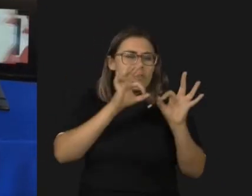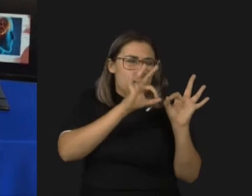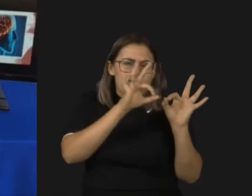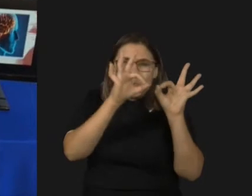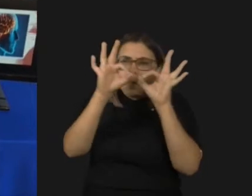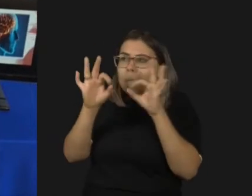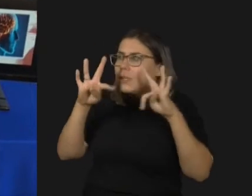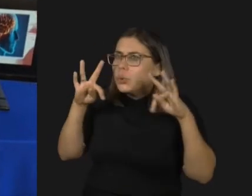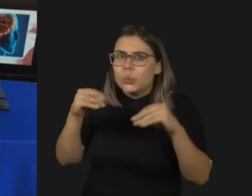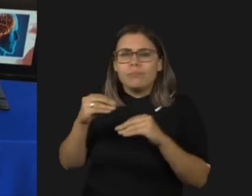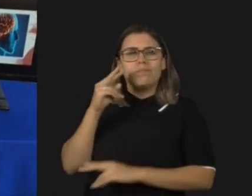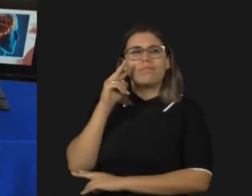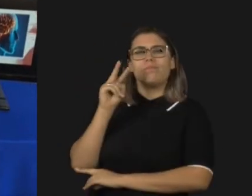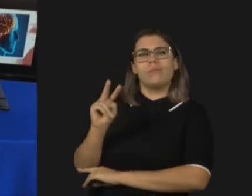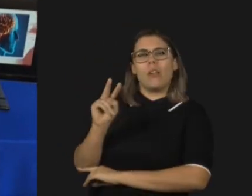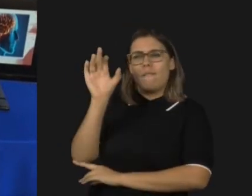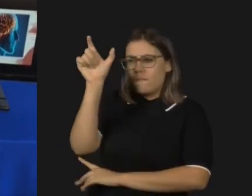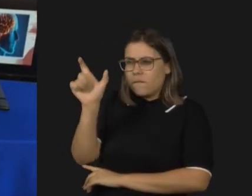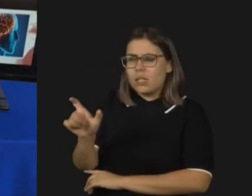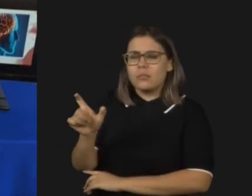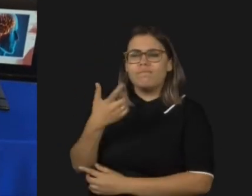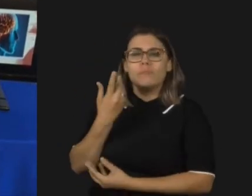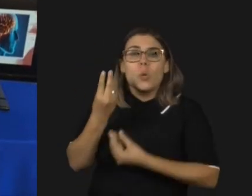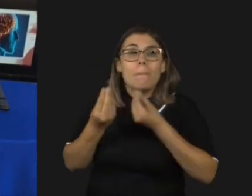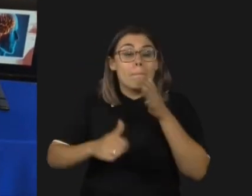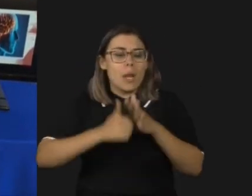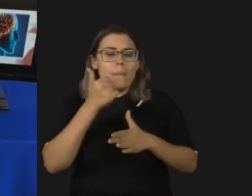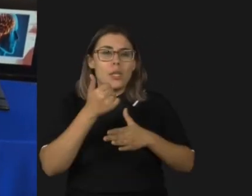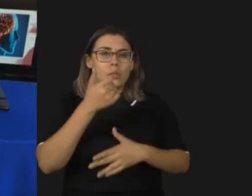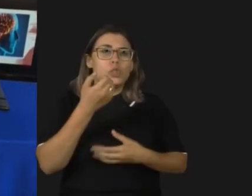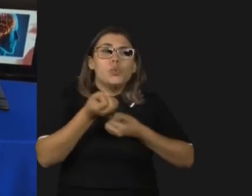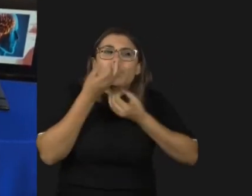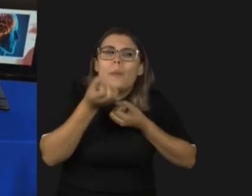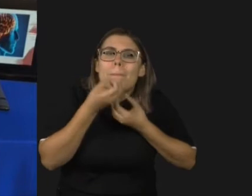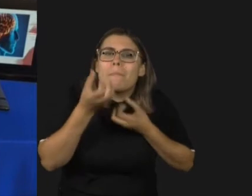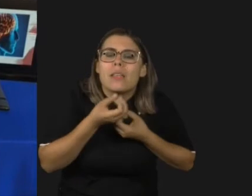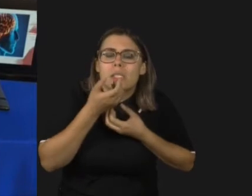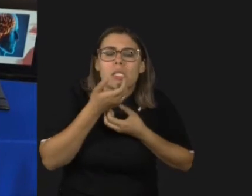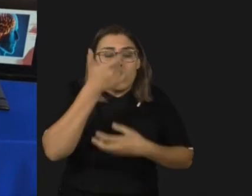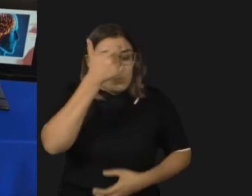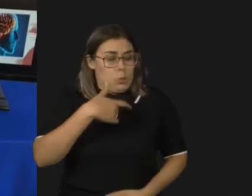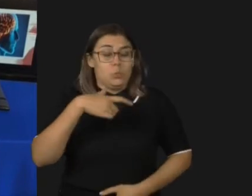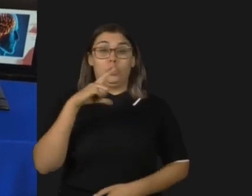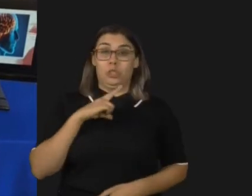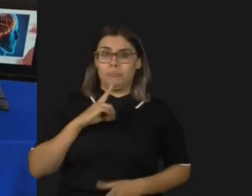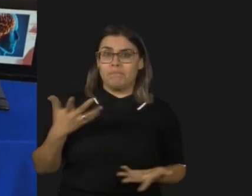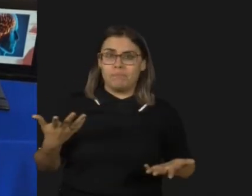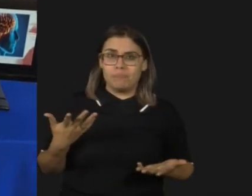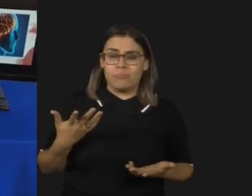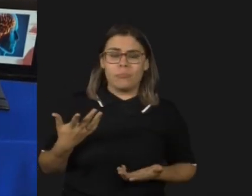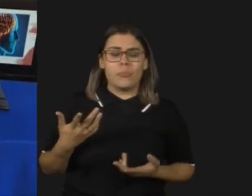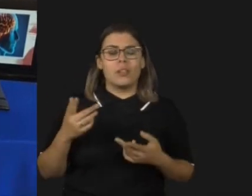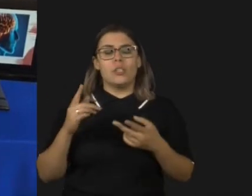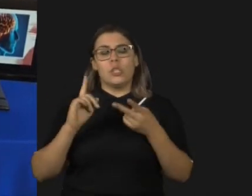bem diferente. Primeiro, com que tipo de informação eu iria lidar? Aí lhe trago uma imagem com o esquema de um